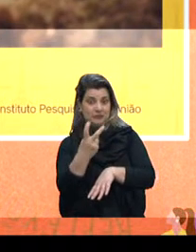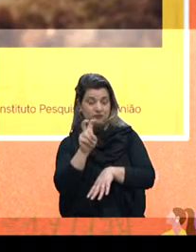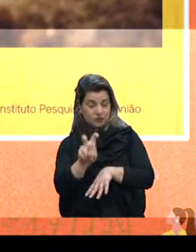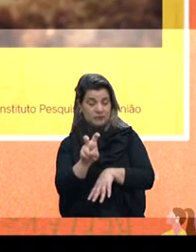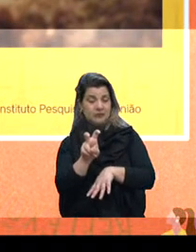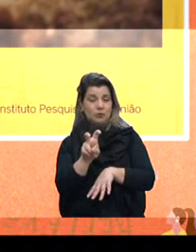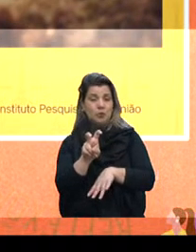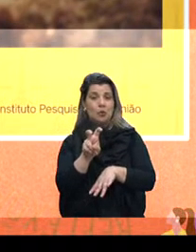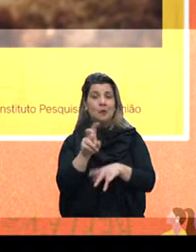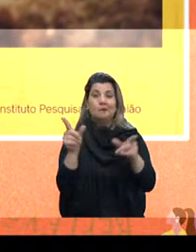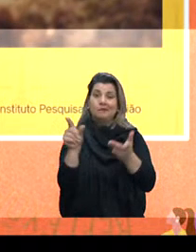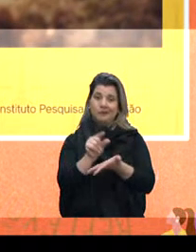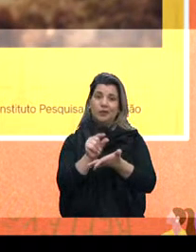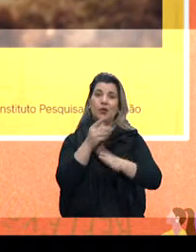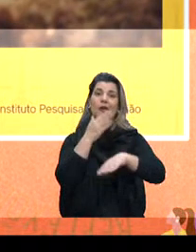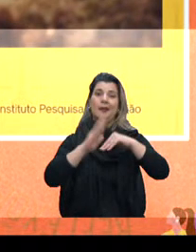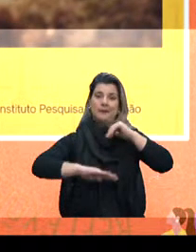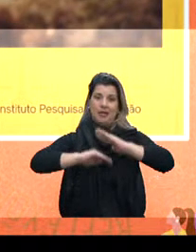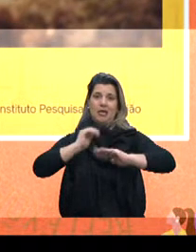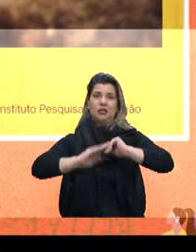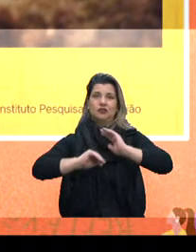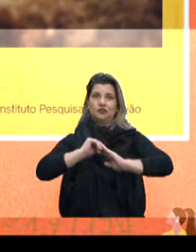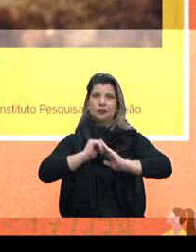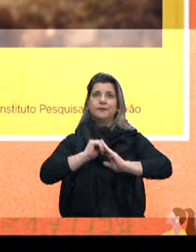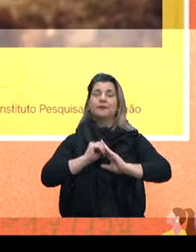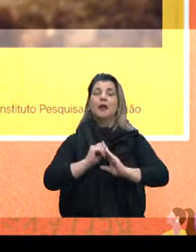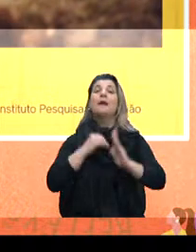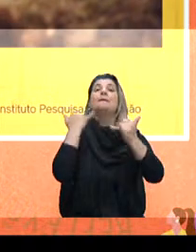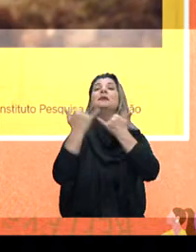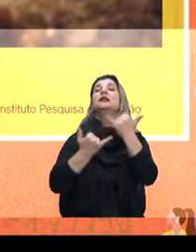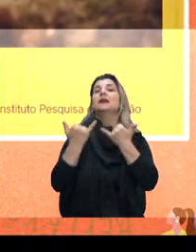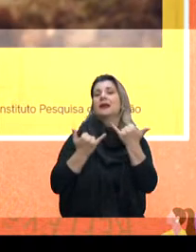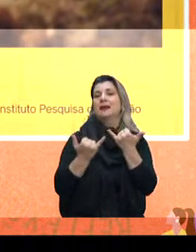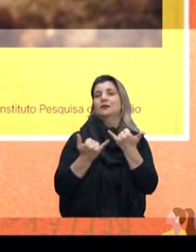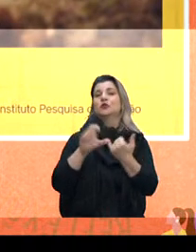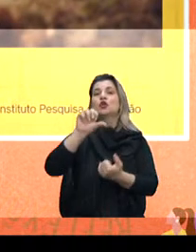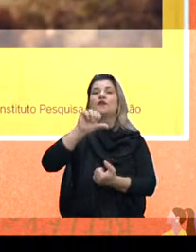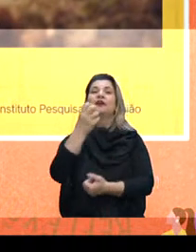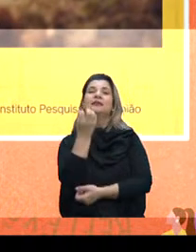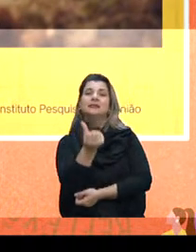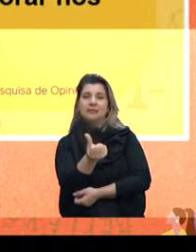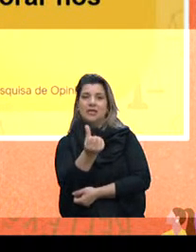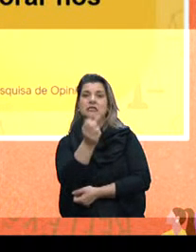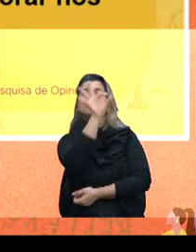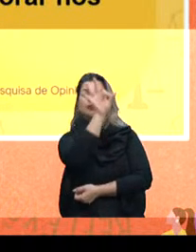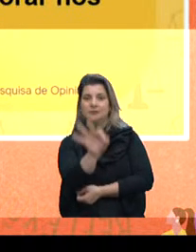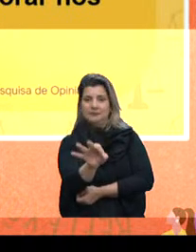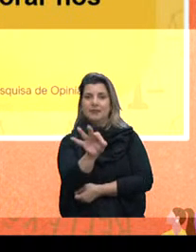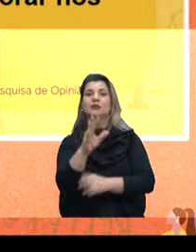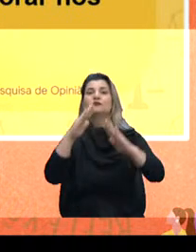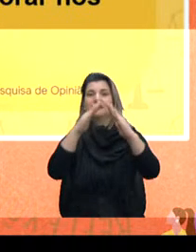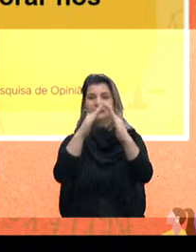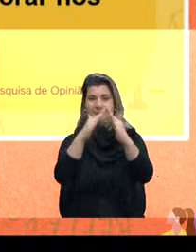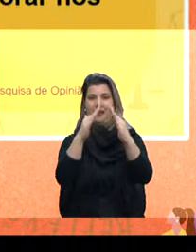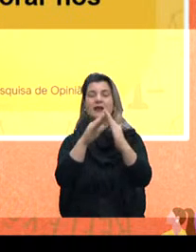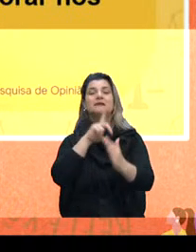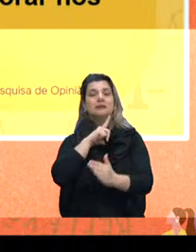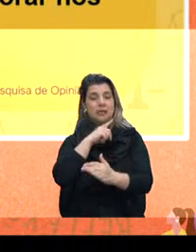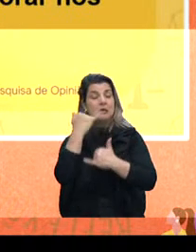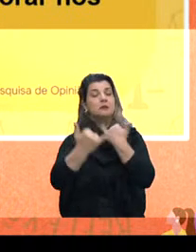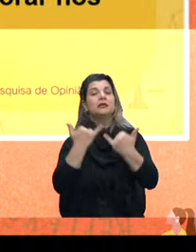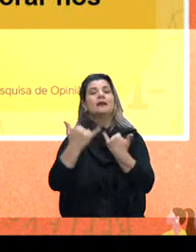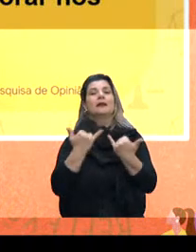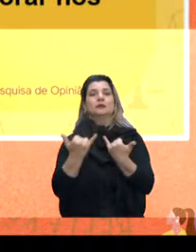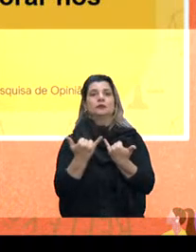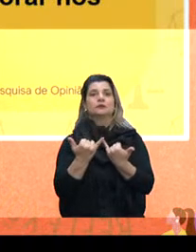questão de brinquedo. Nós questionamos se as crianças tinham brinquedo. 96% dos lares gaúchos têm brinquedo. E